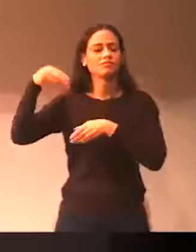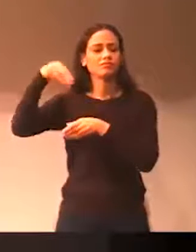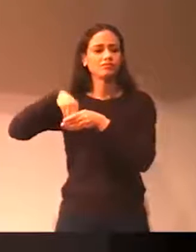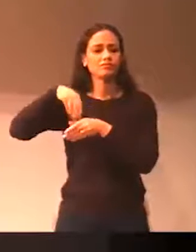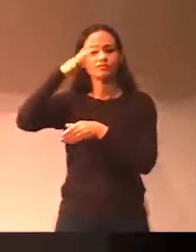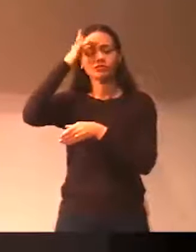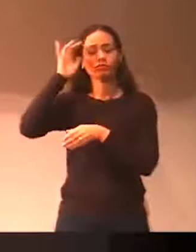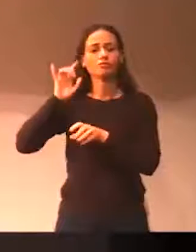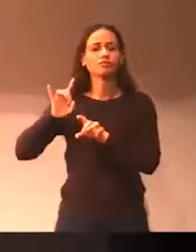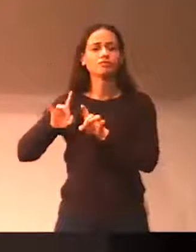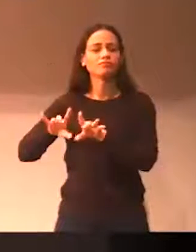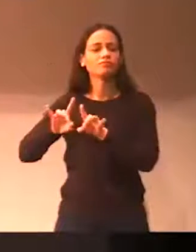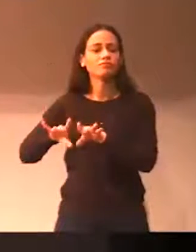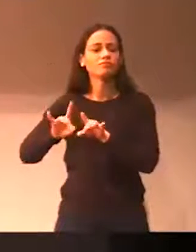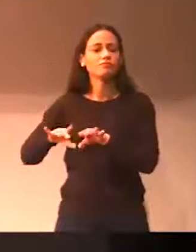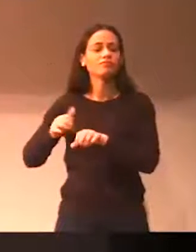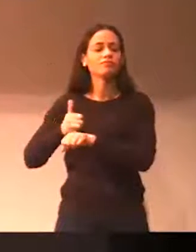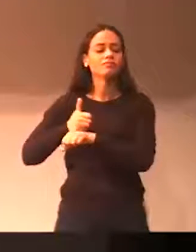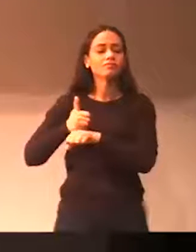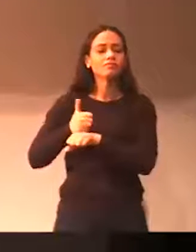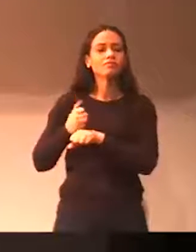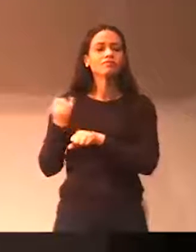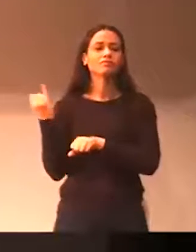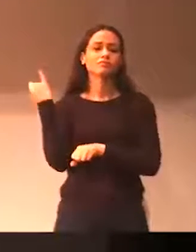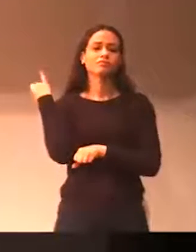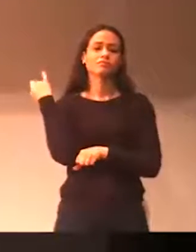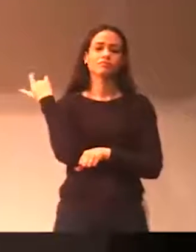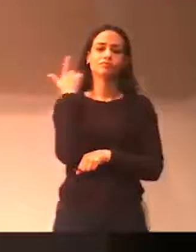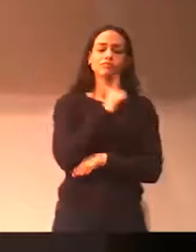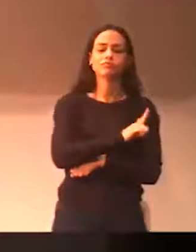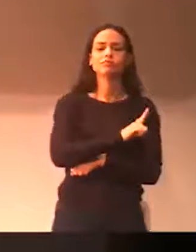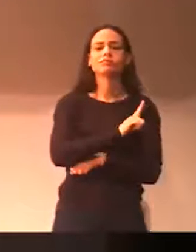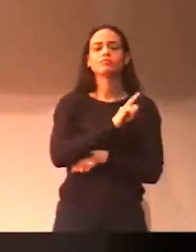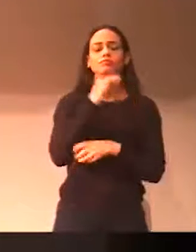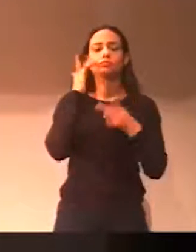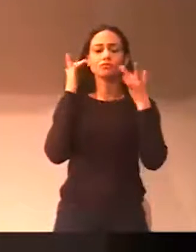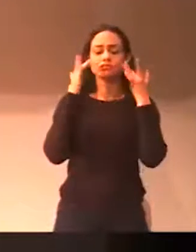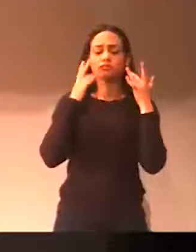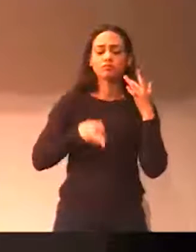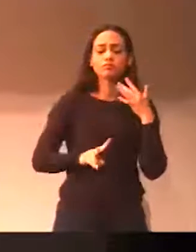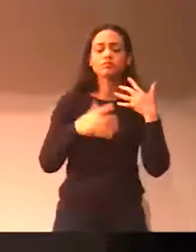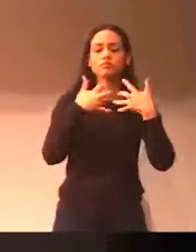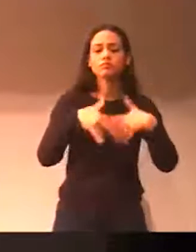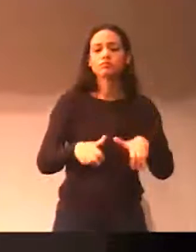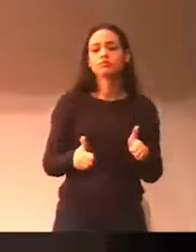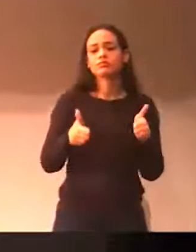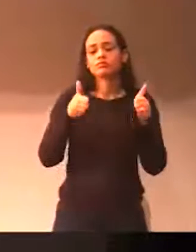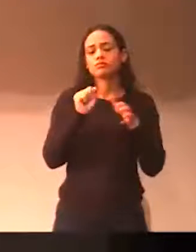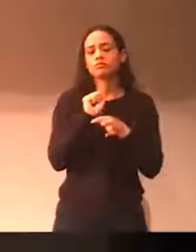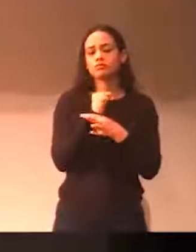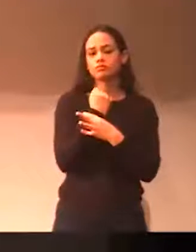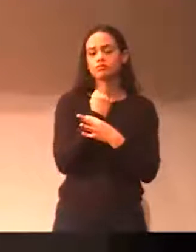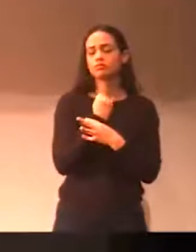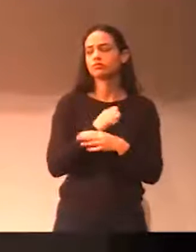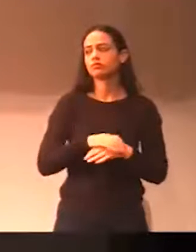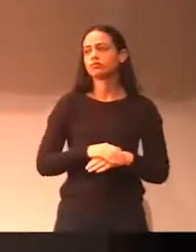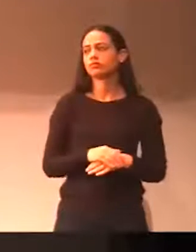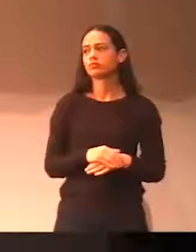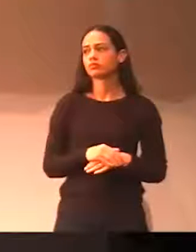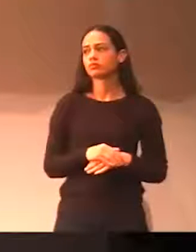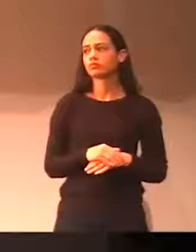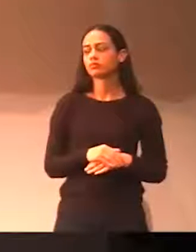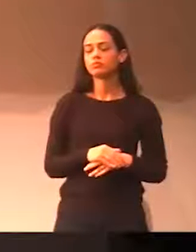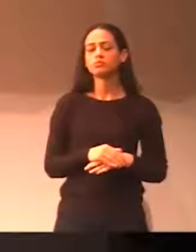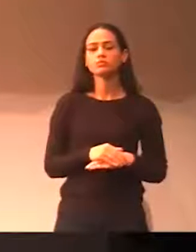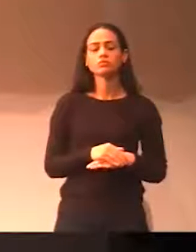é conhecer o que precisa para funcionar o teatro. Por que eu estou falando isso? Eu quero estender, e aqui já de trás para frente, falando,